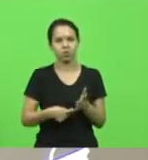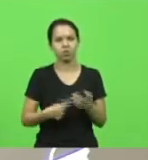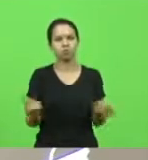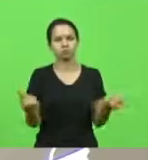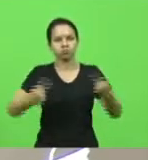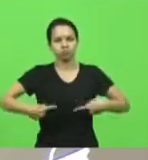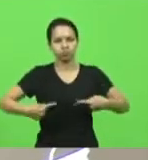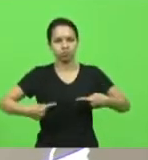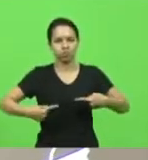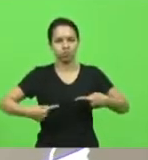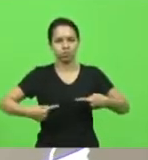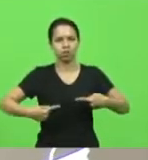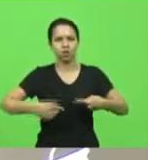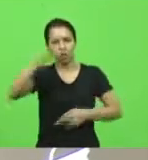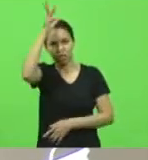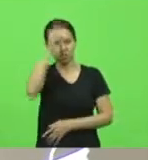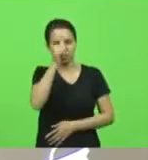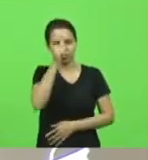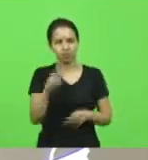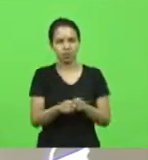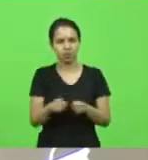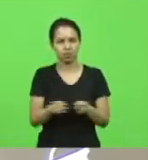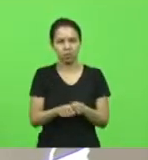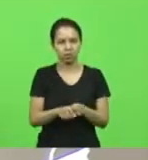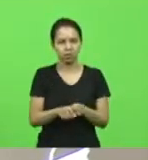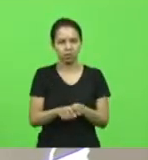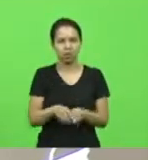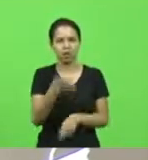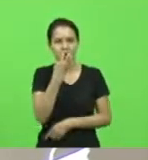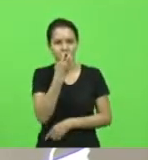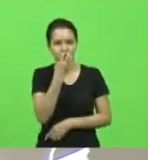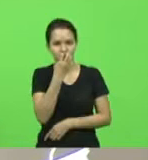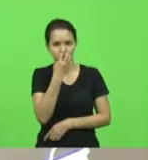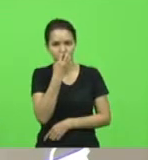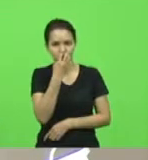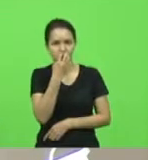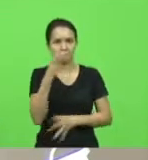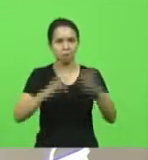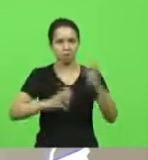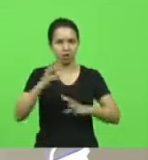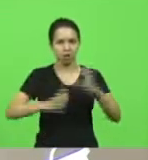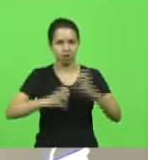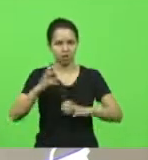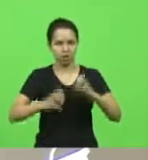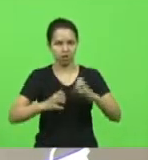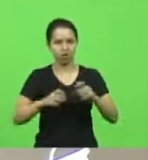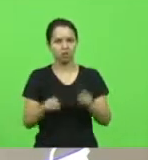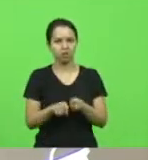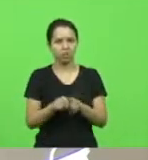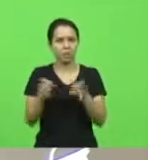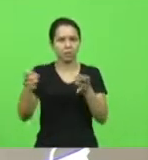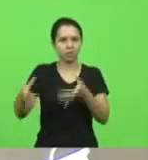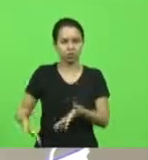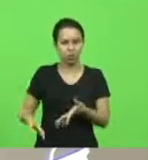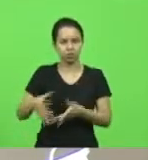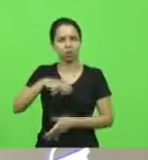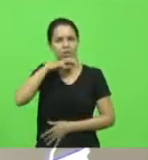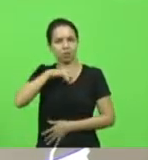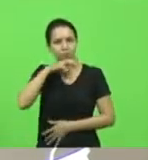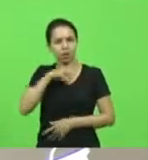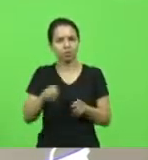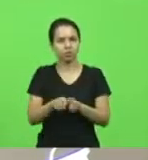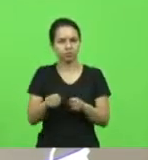rinha de galos, luta de cães, conhecida como rinha de cães ou briga de cães, abandona de animais e a prática de